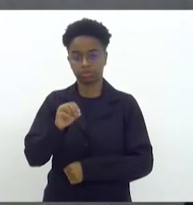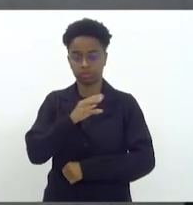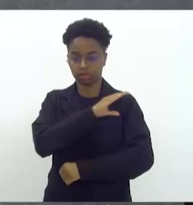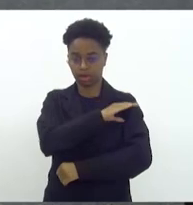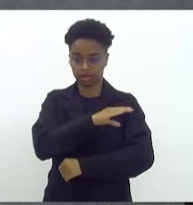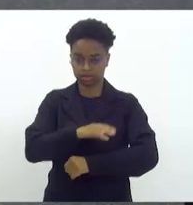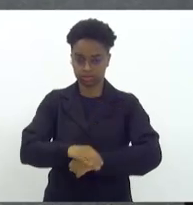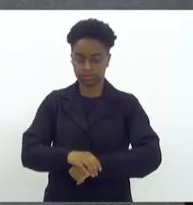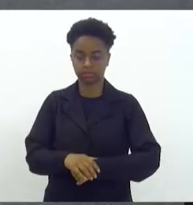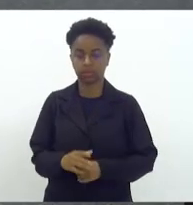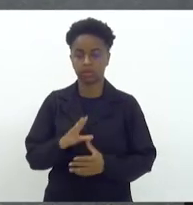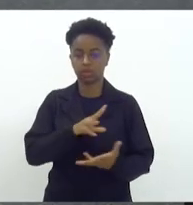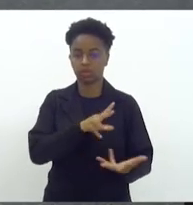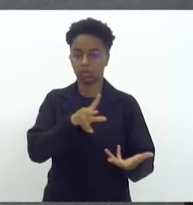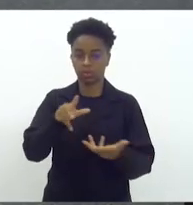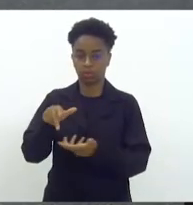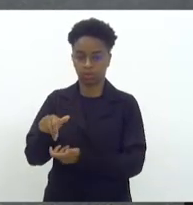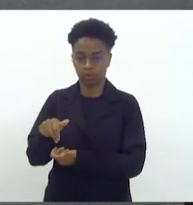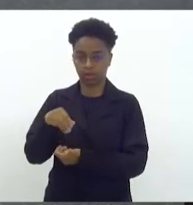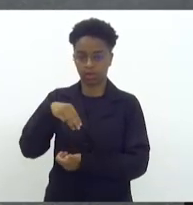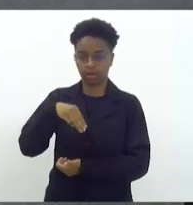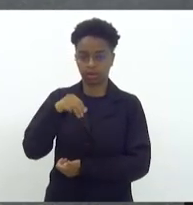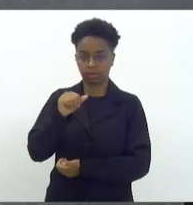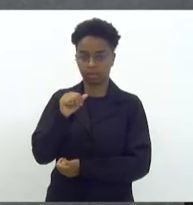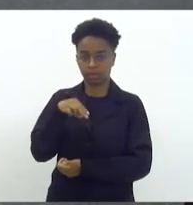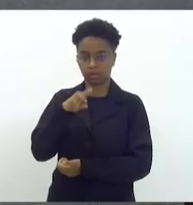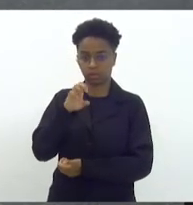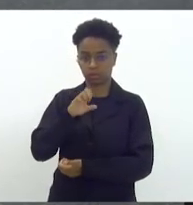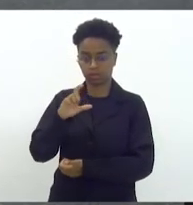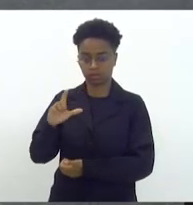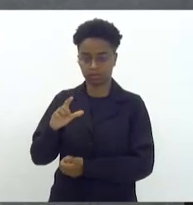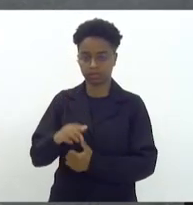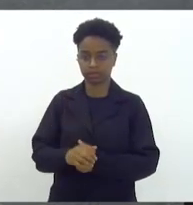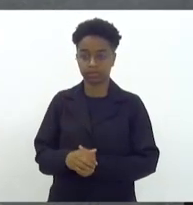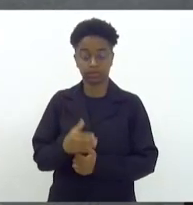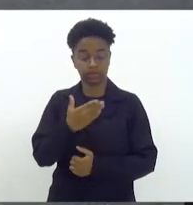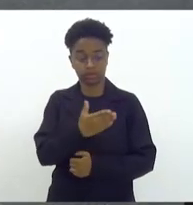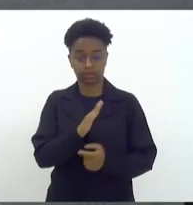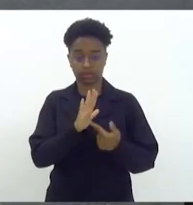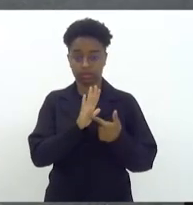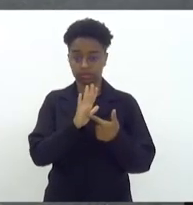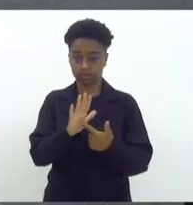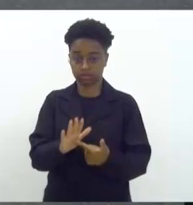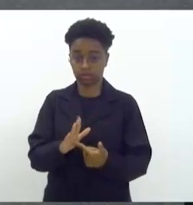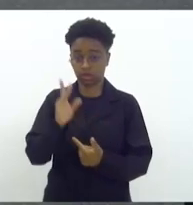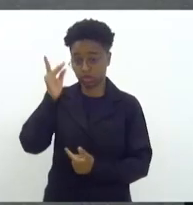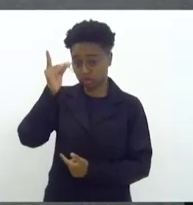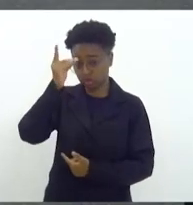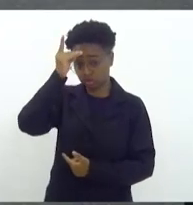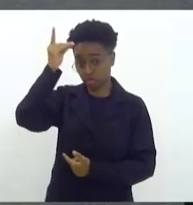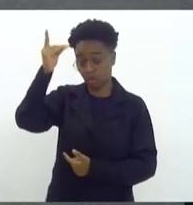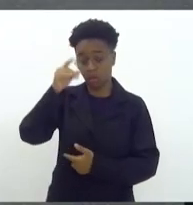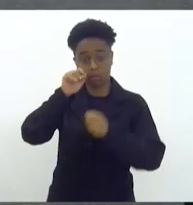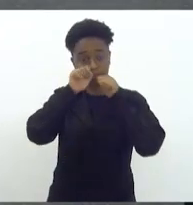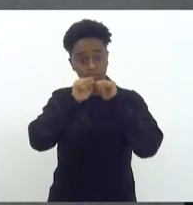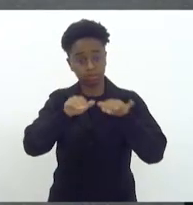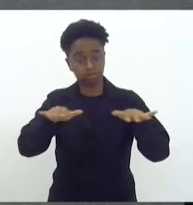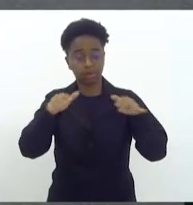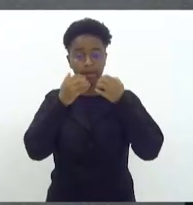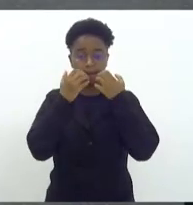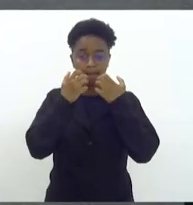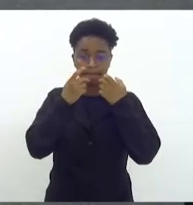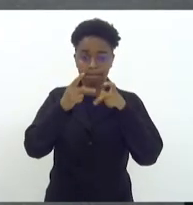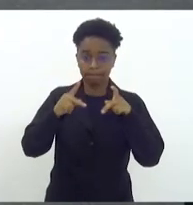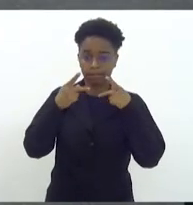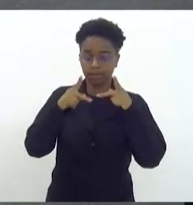no mundo, Manuel Ferreira. Abner é a prova de que o dom de espalhar a palavra de Deus e de